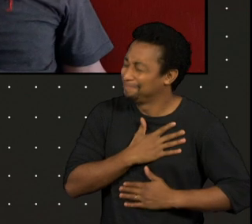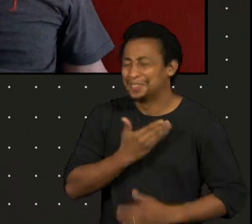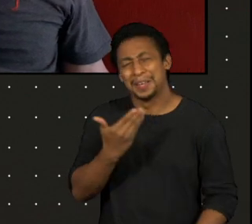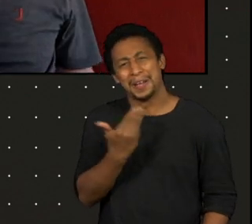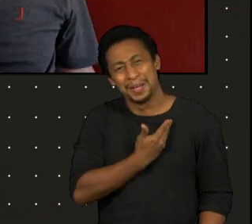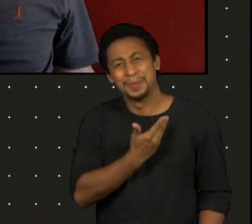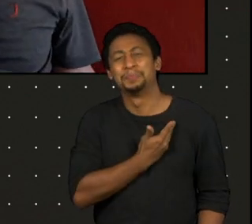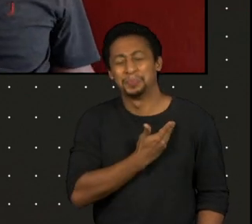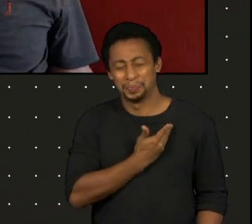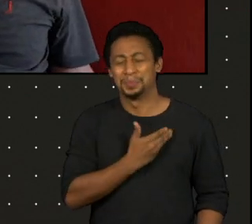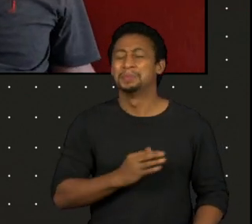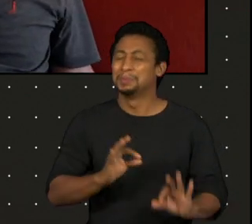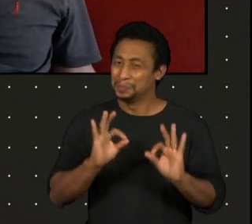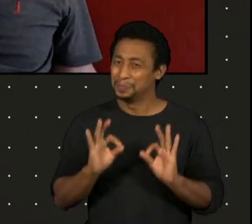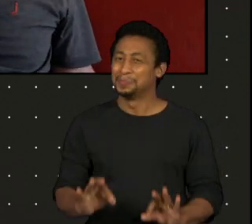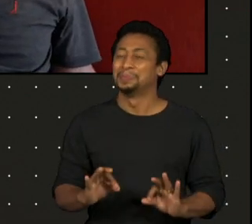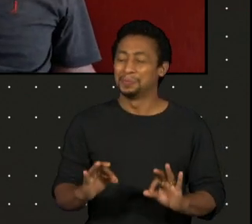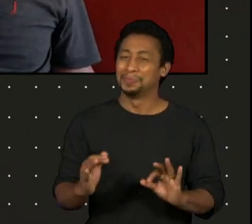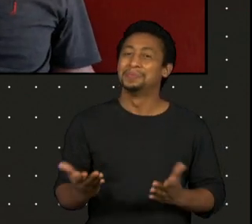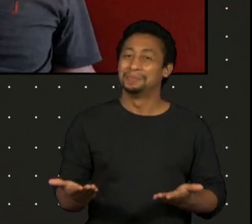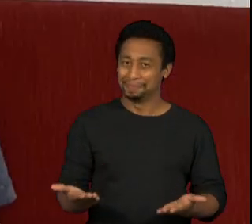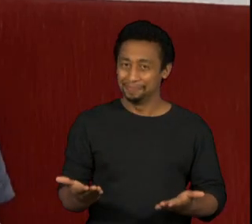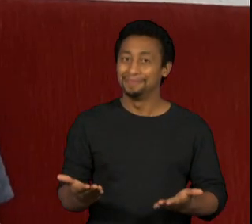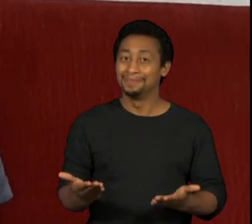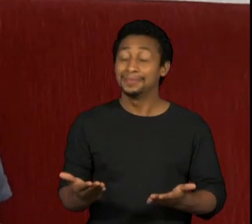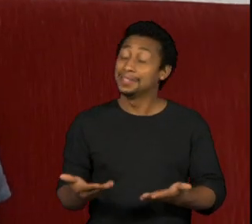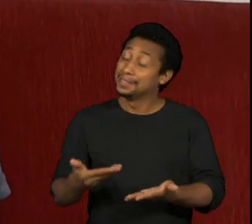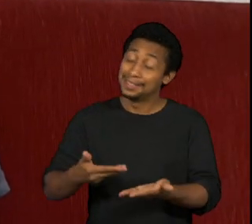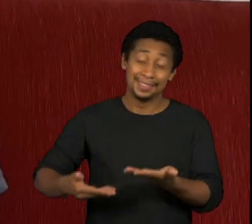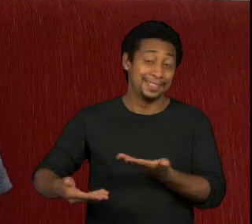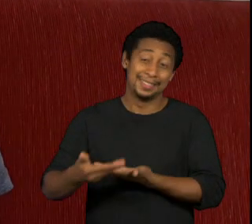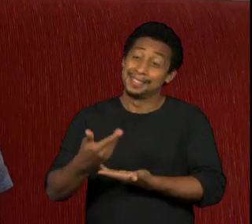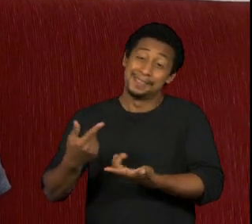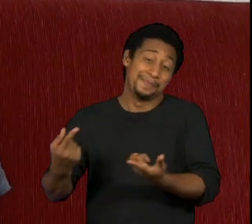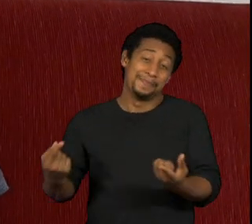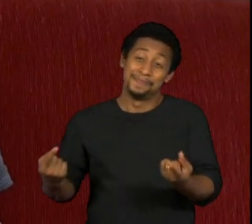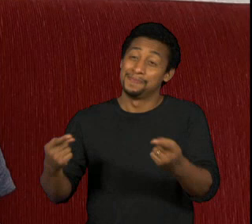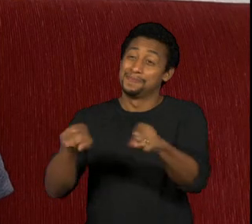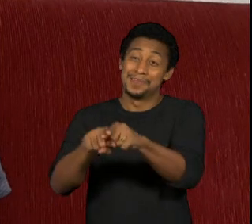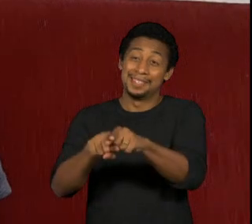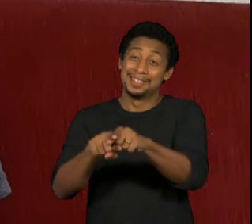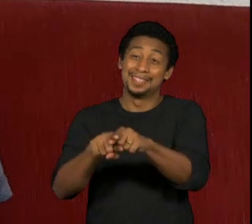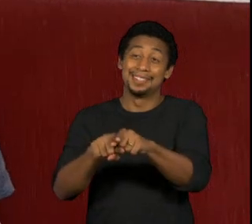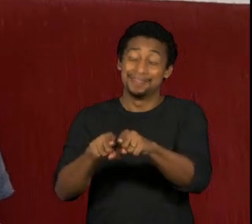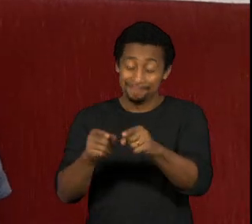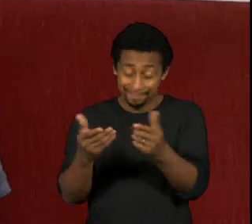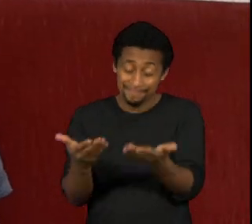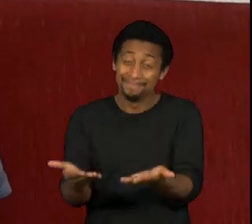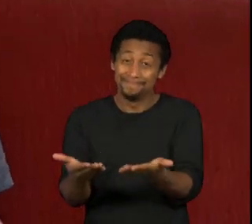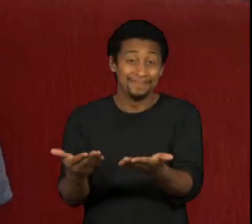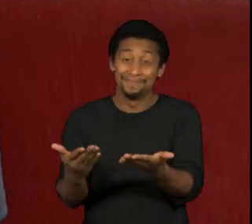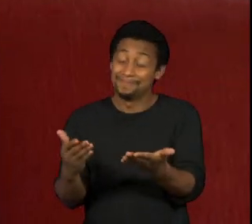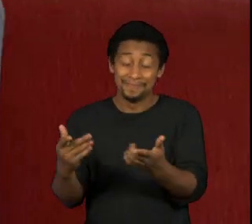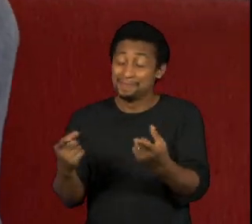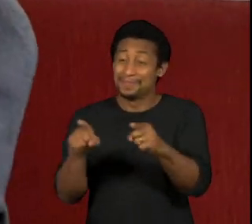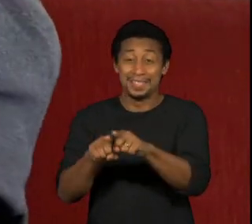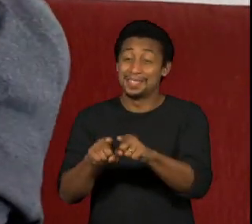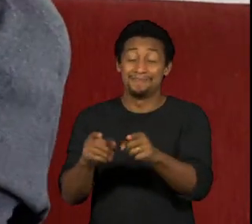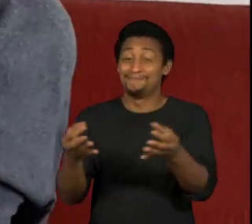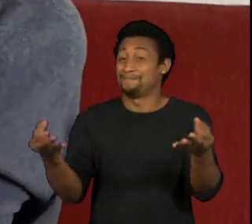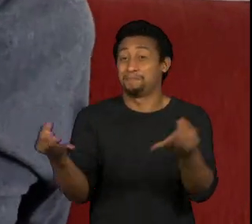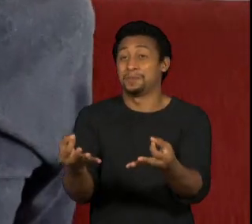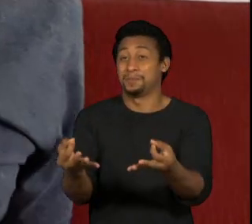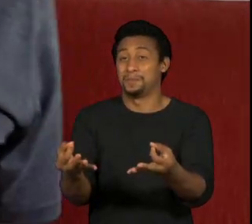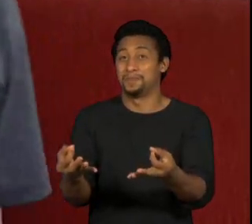queridos. A gente tinha uma parceria que era única. Mando